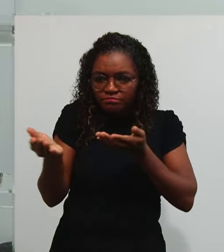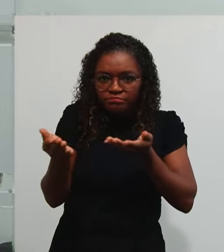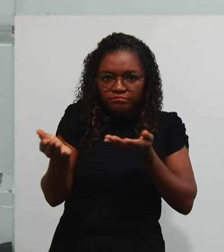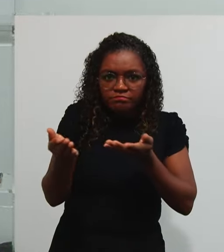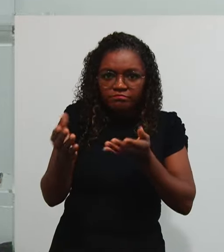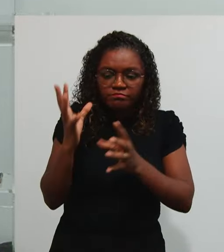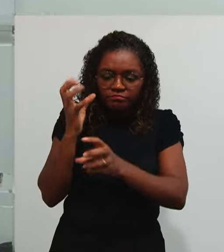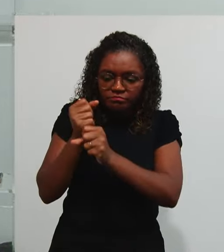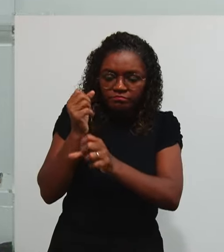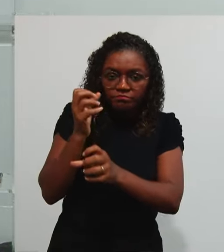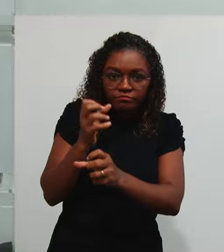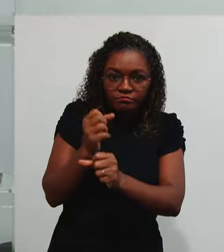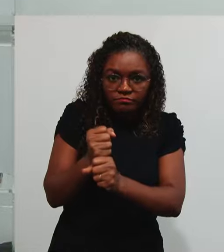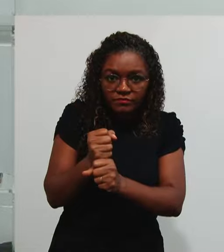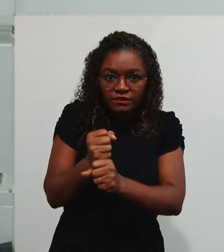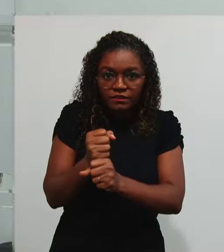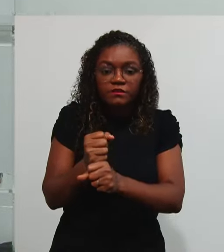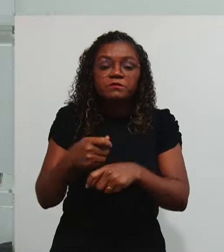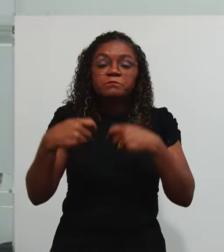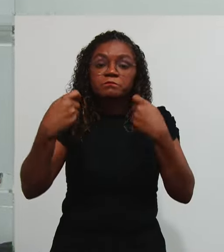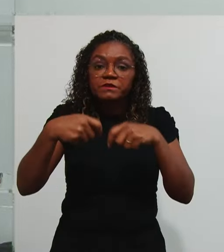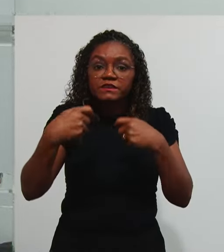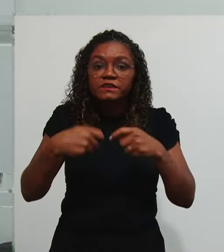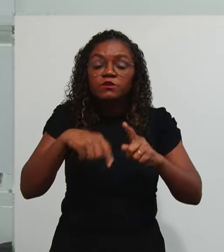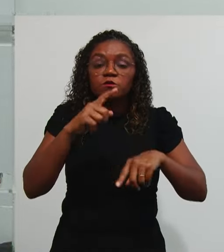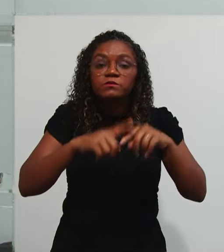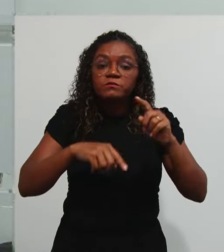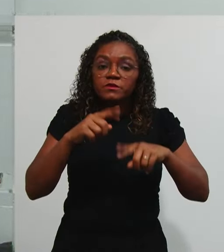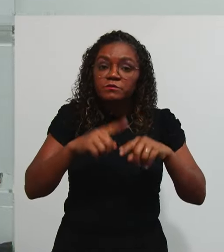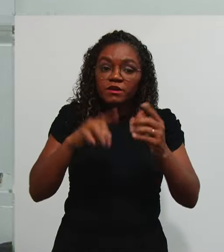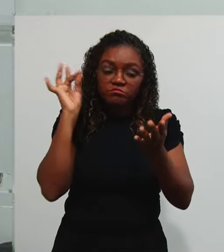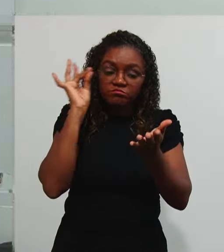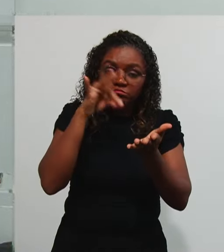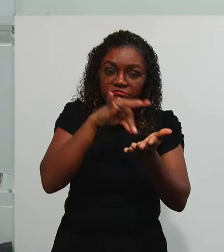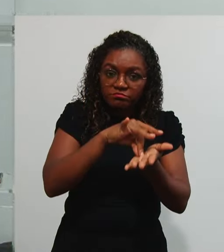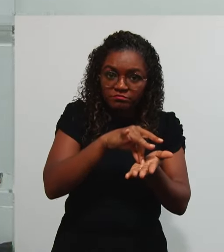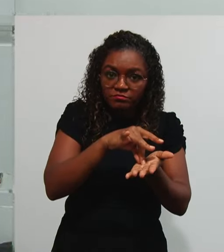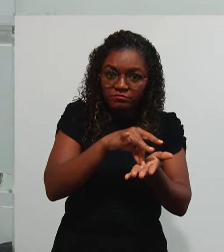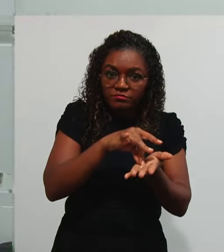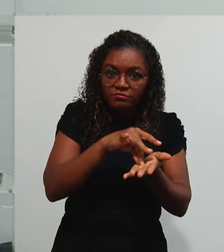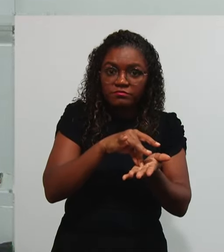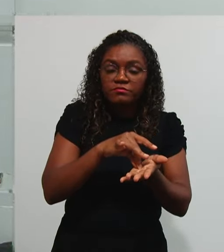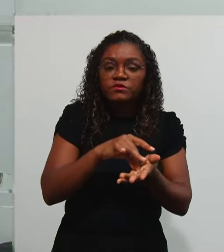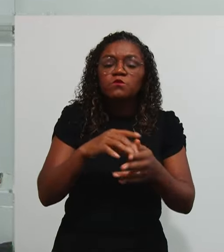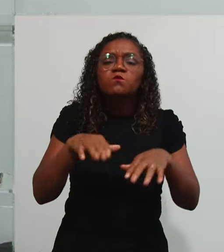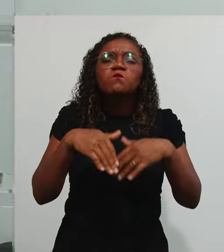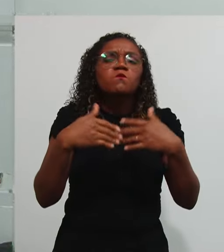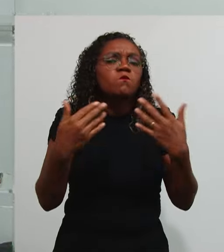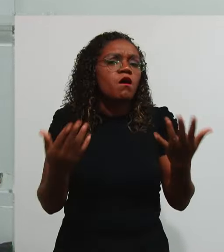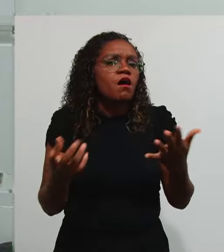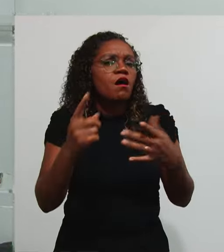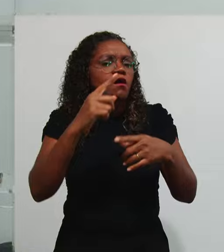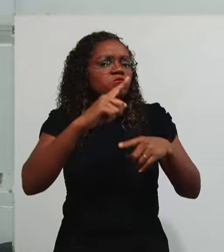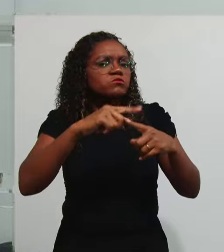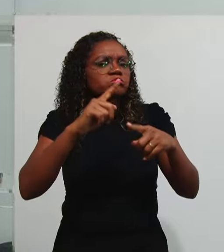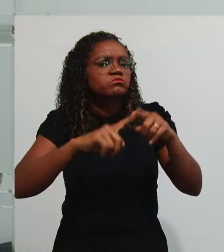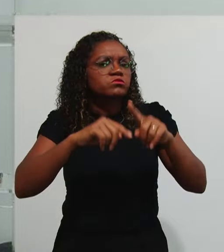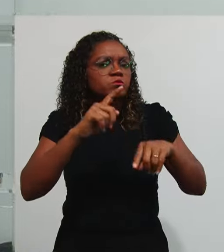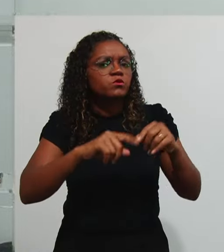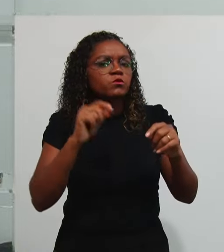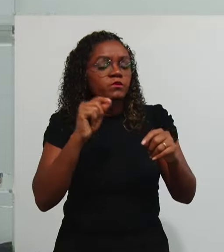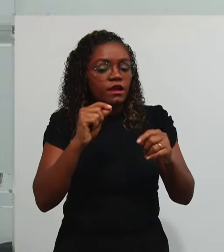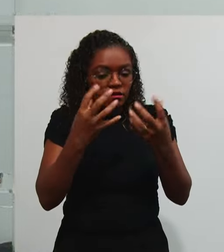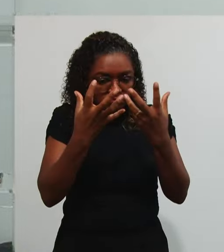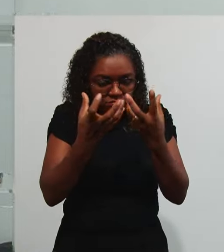Instrumentos Que validem Essas movimentações Financeiras Instrumentos Esses Aceitáveis